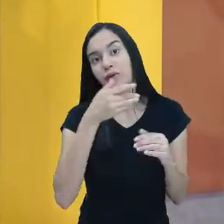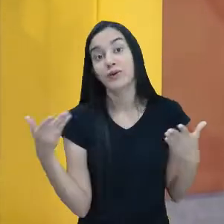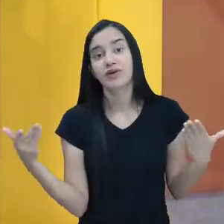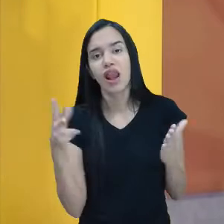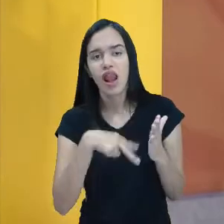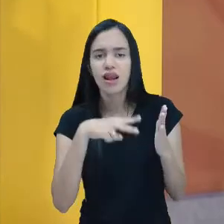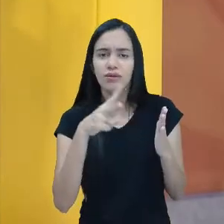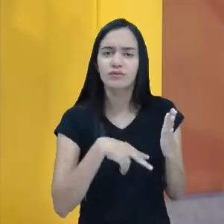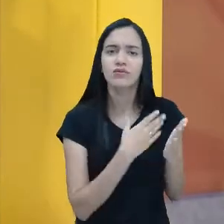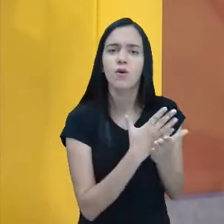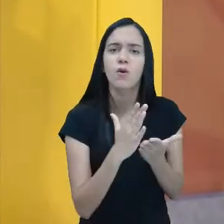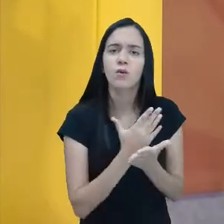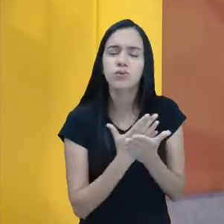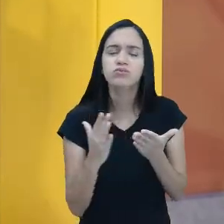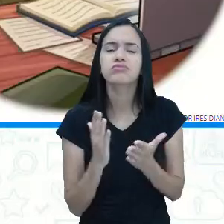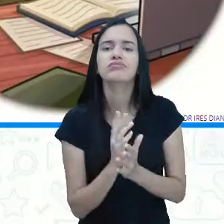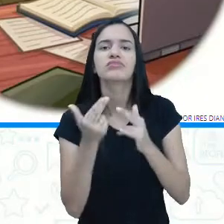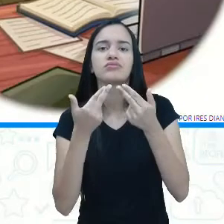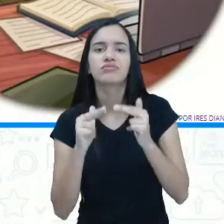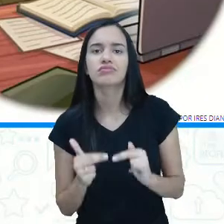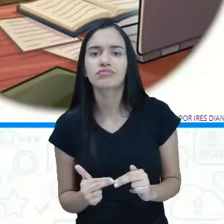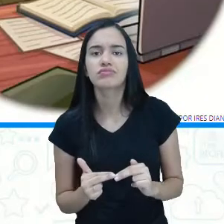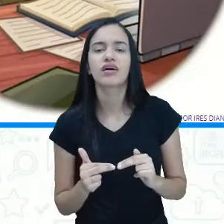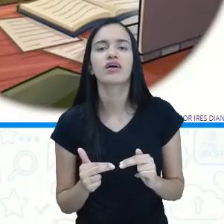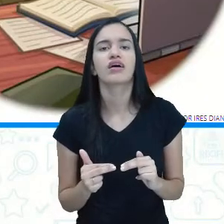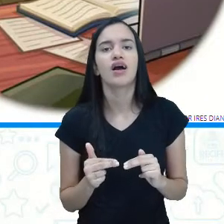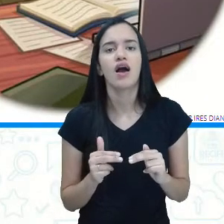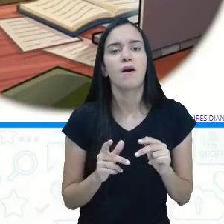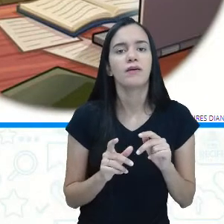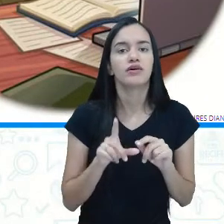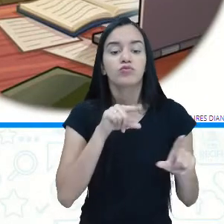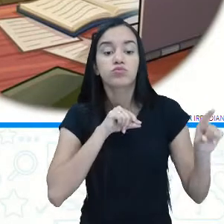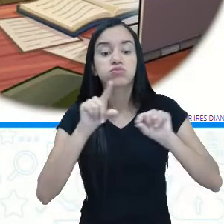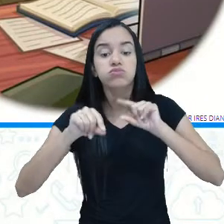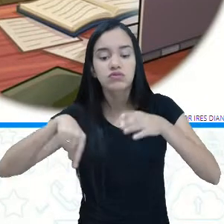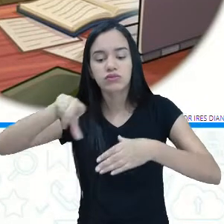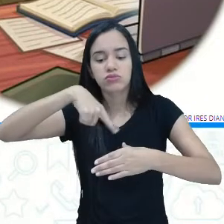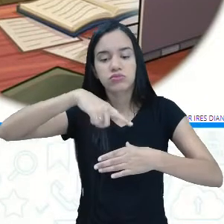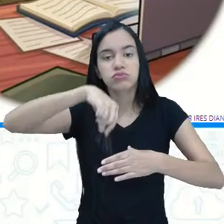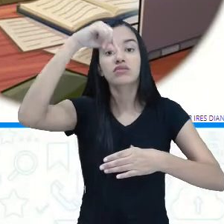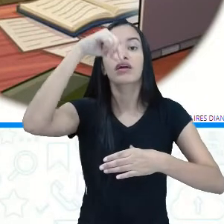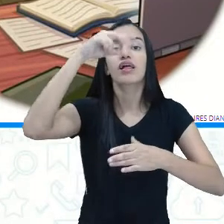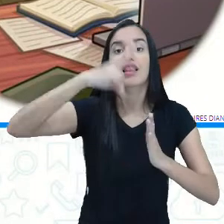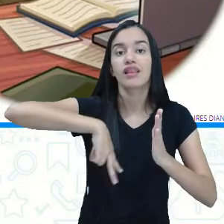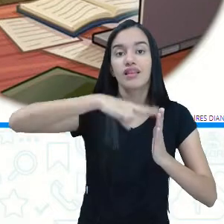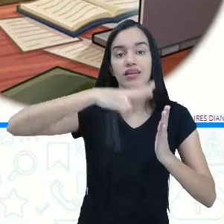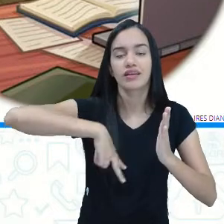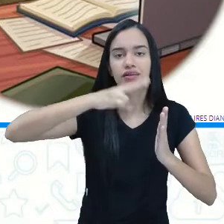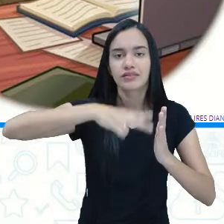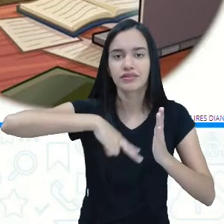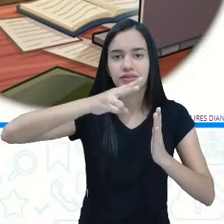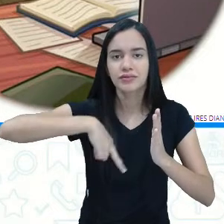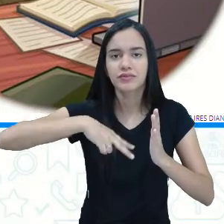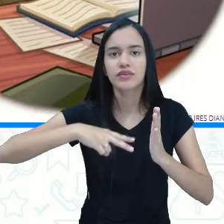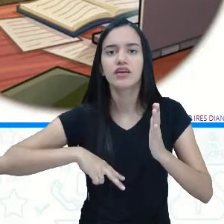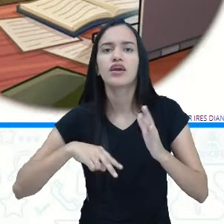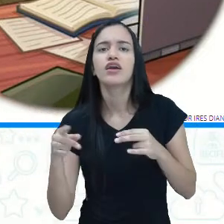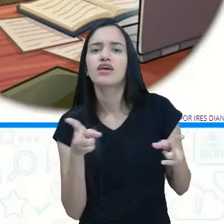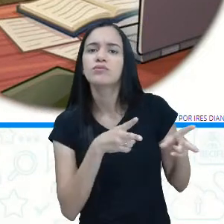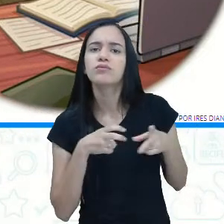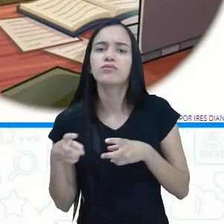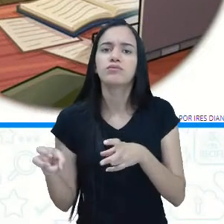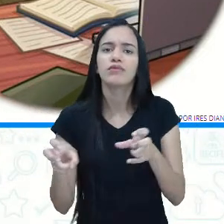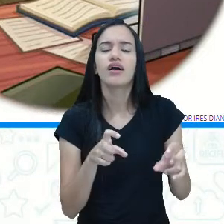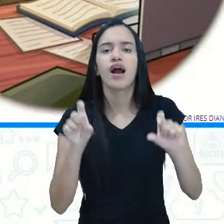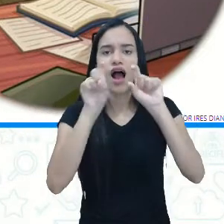Lemos algumas parlendas. Selecionamos mais parlendas para o varal através da leitura. Lemos e observamos